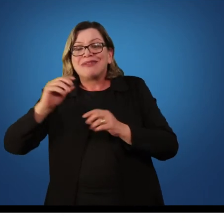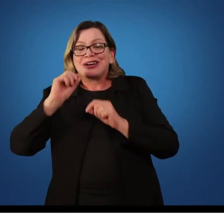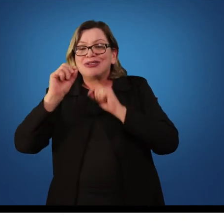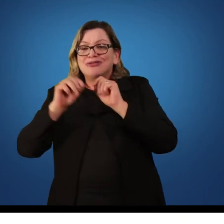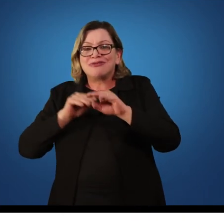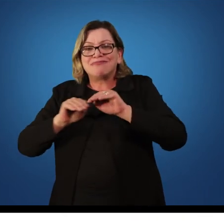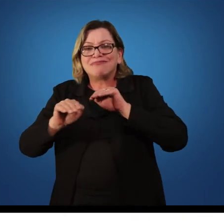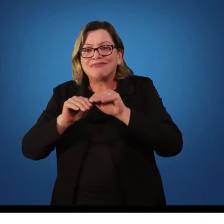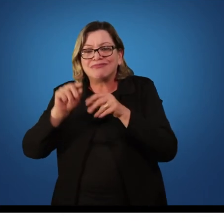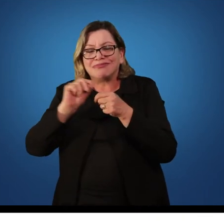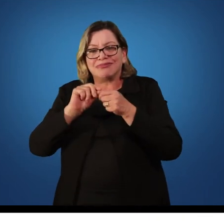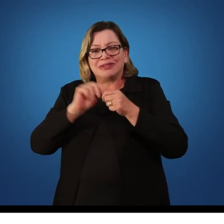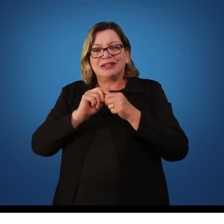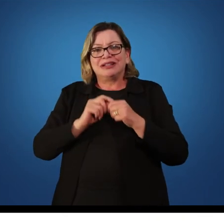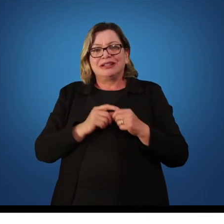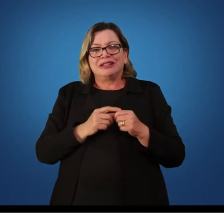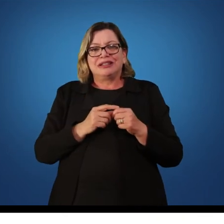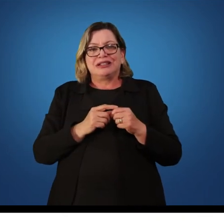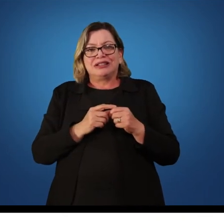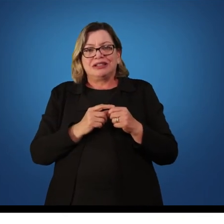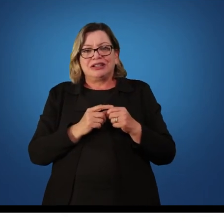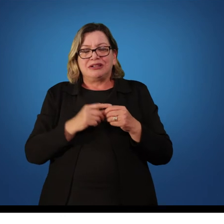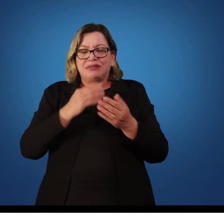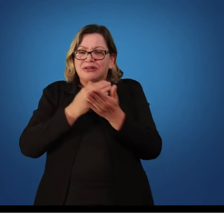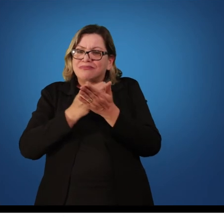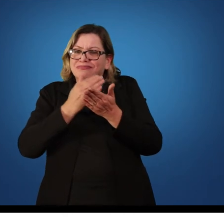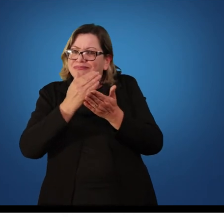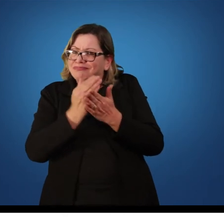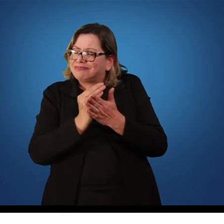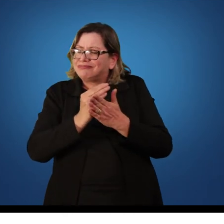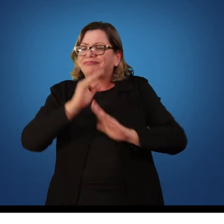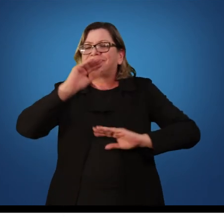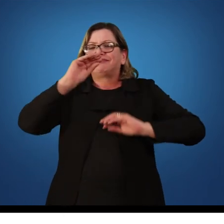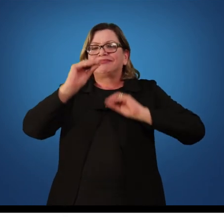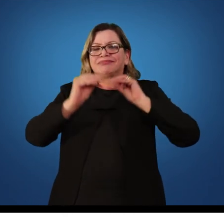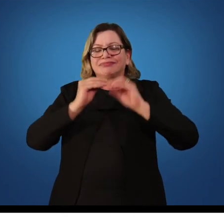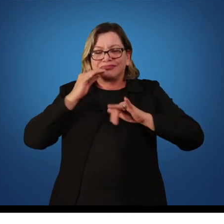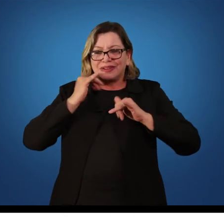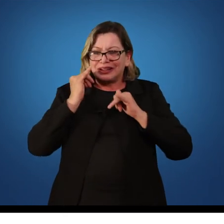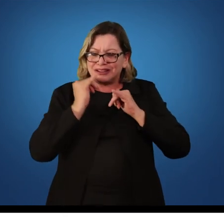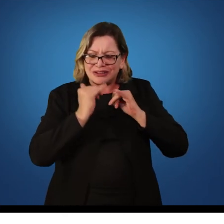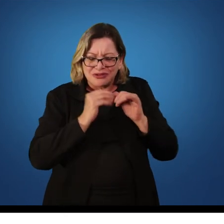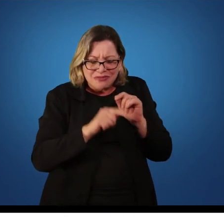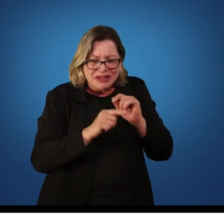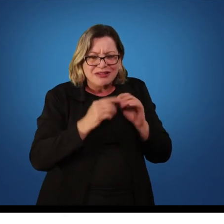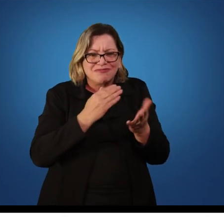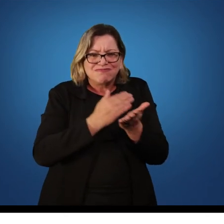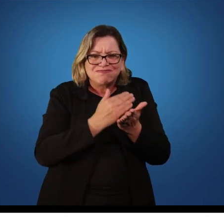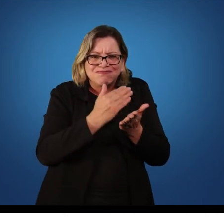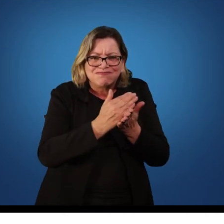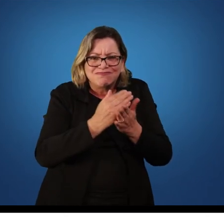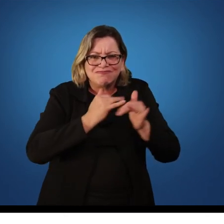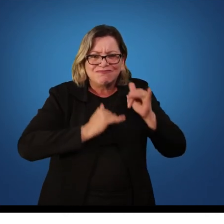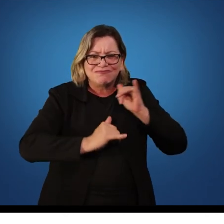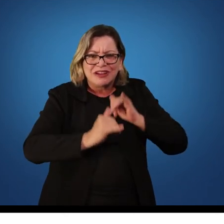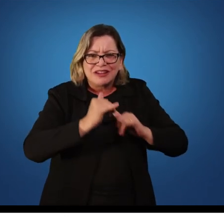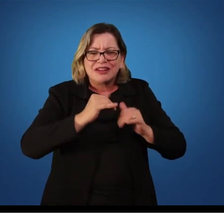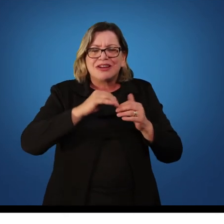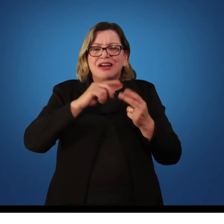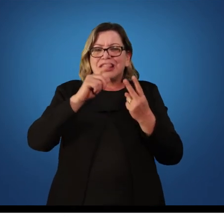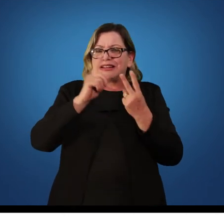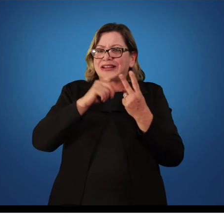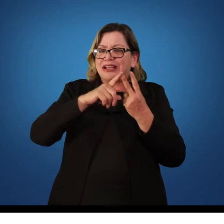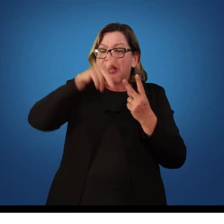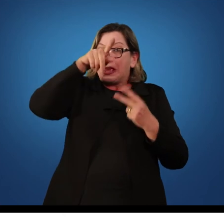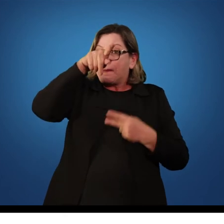movimento. Para iniciantes, as informações prescritivas são